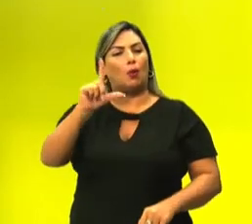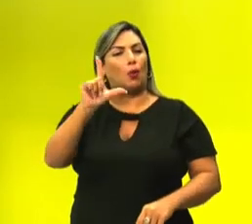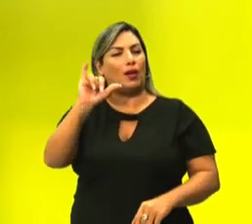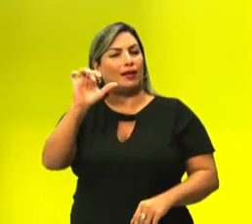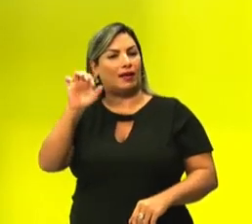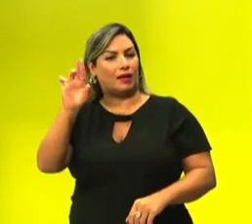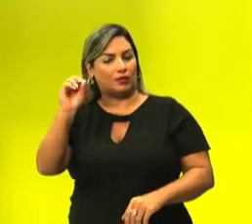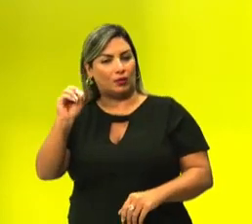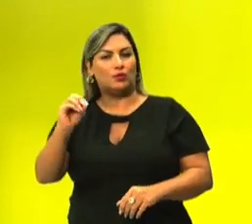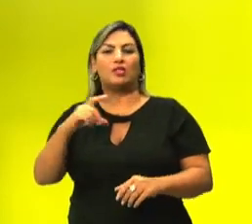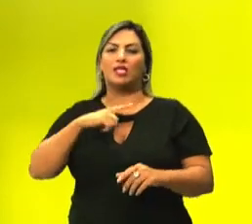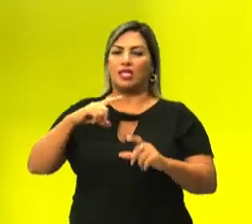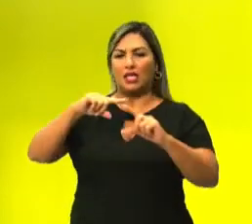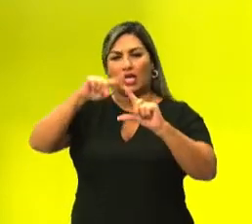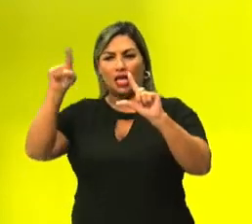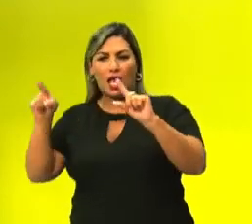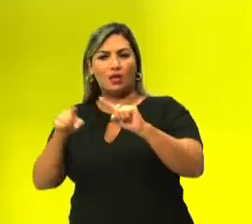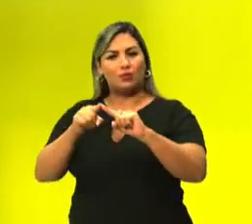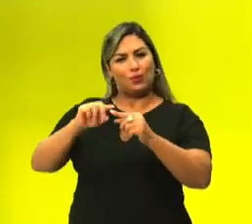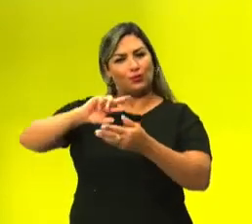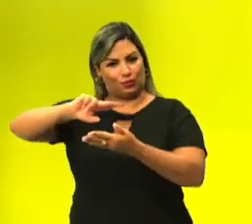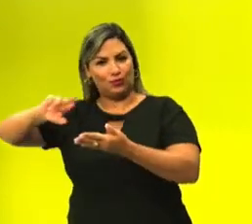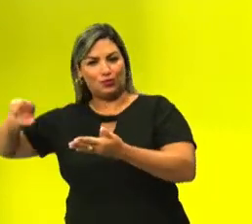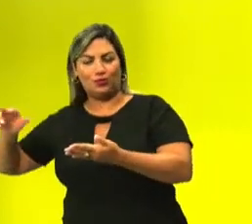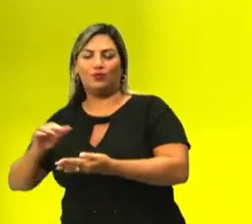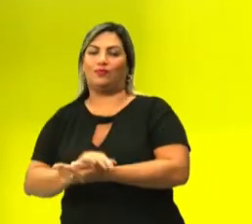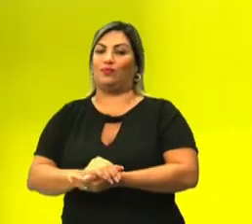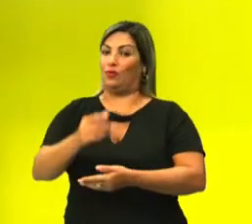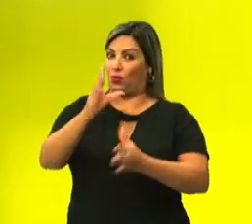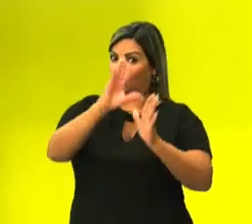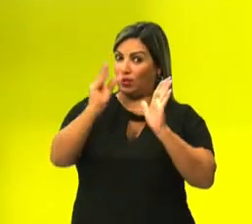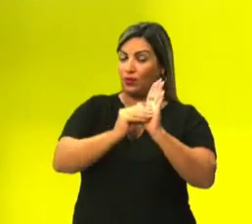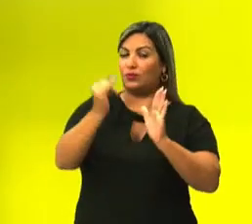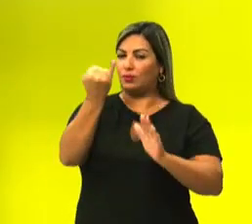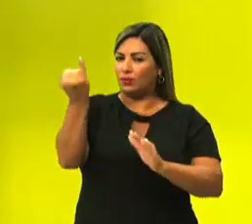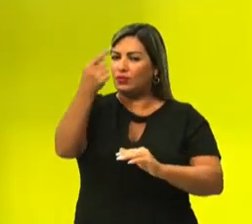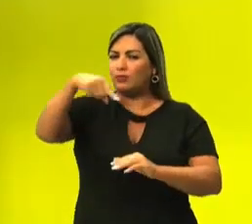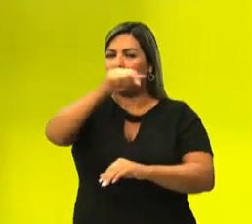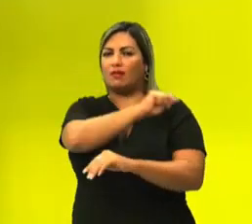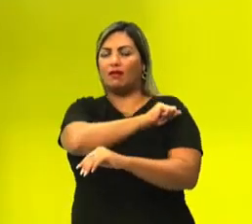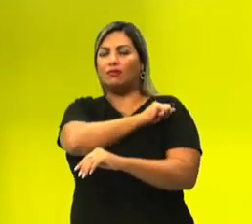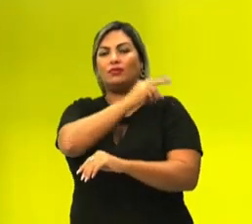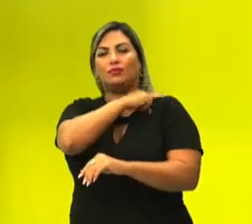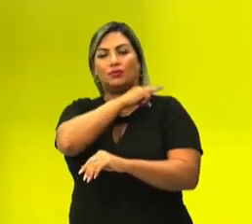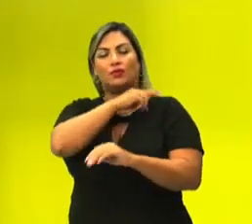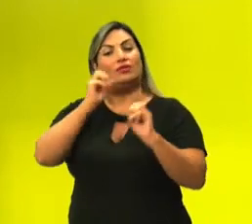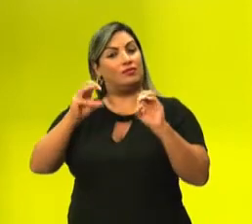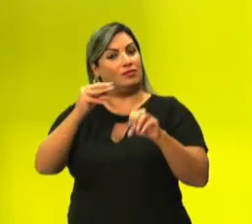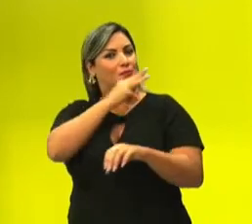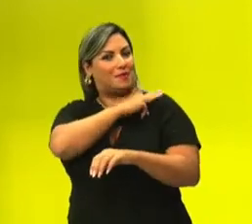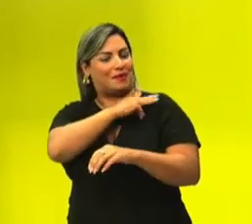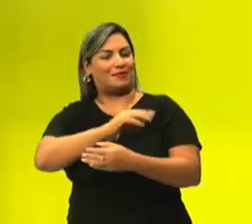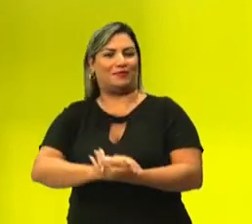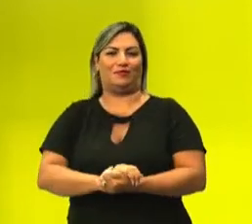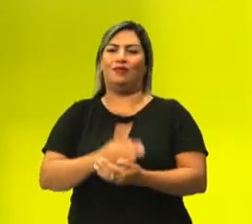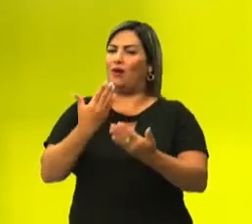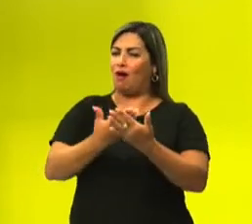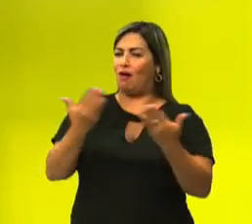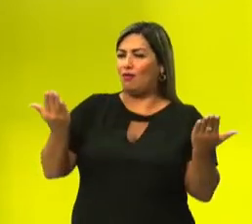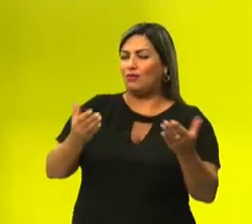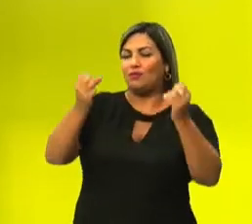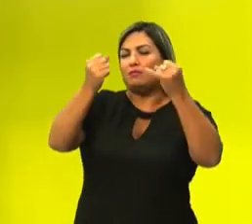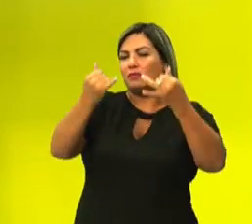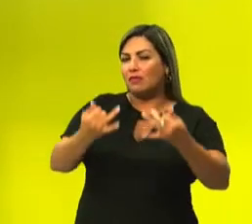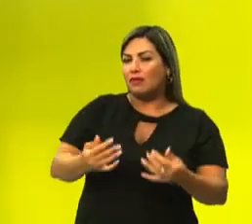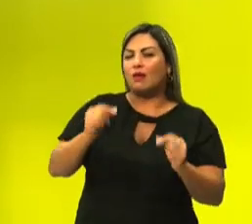redondos, conteúdo importante para vocês e estudantes da segunda série do Ensino Médio. Bem, como eu falei, na nossa aula de hoje a gente vai falar